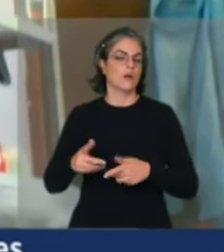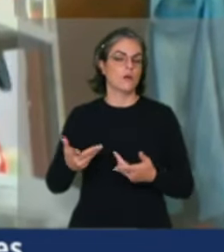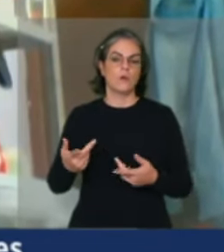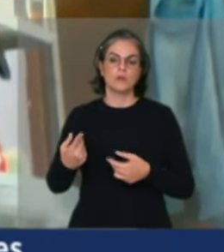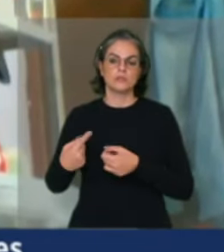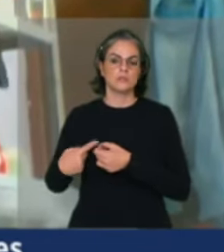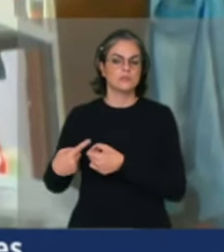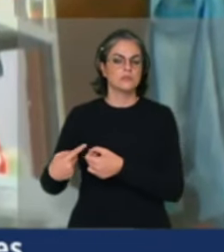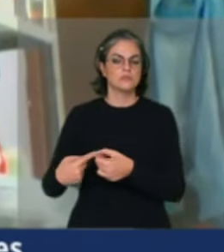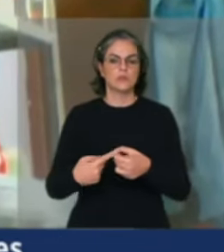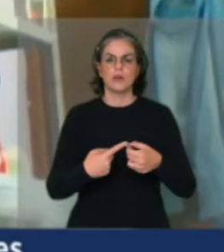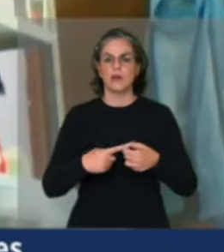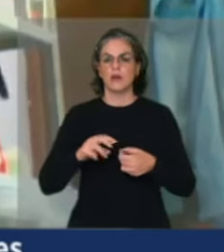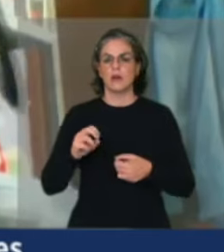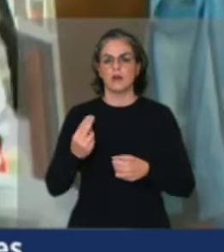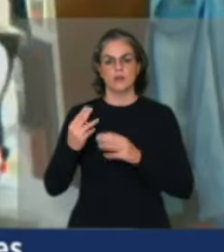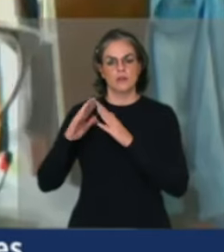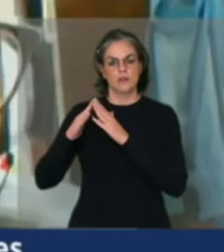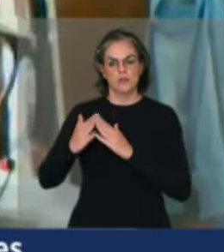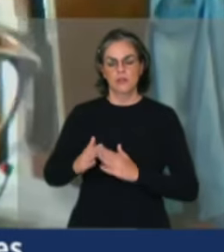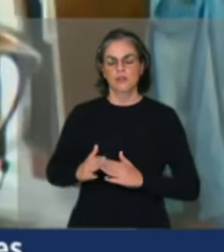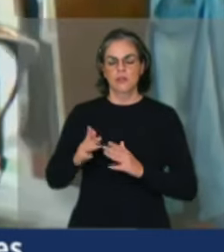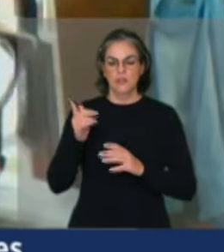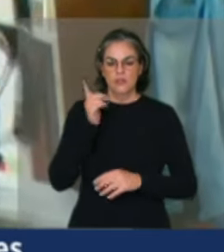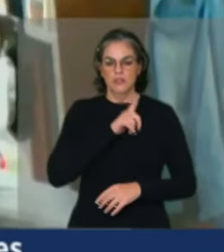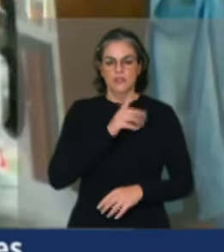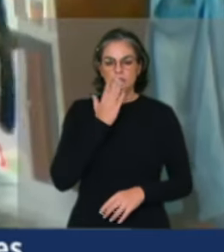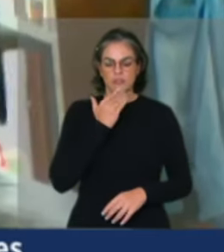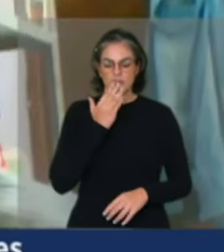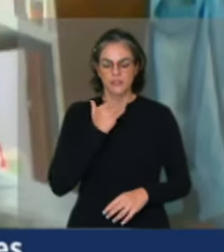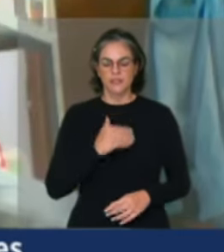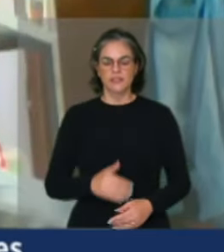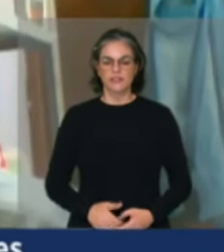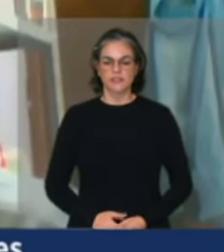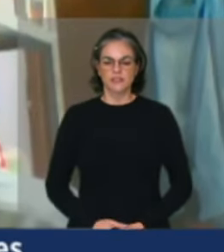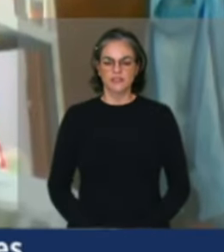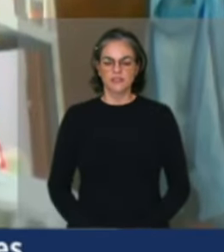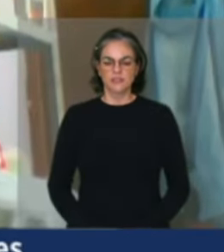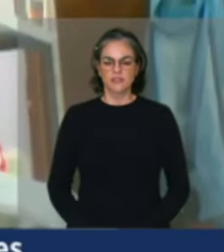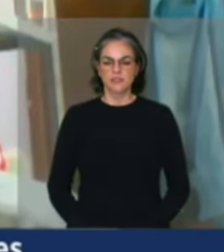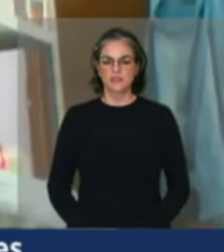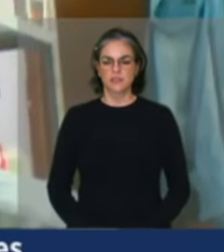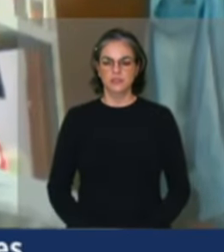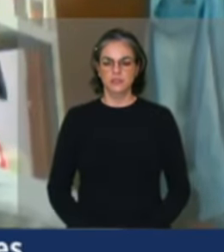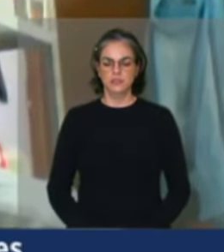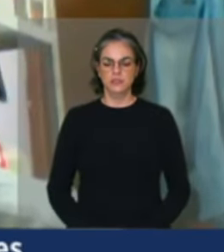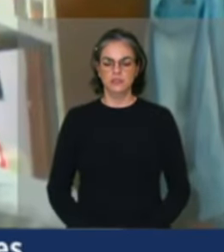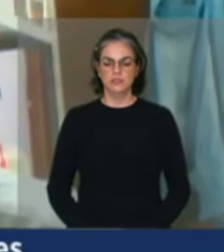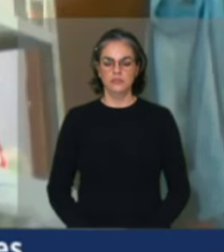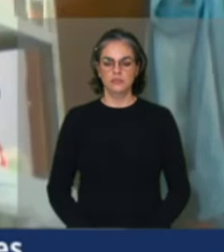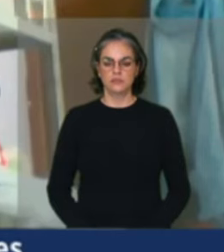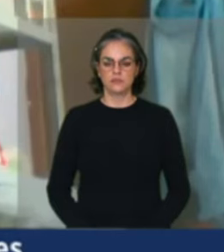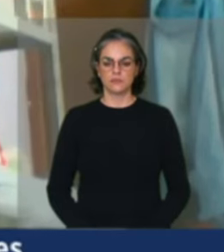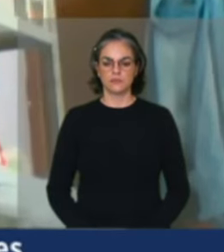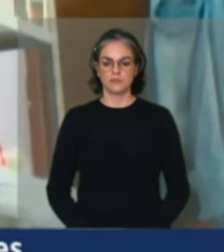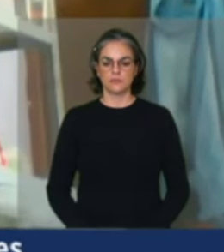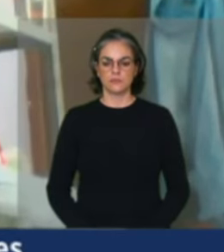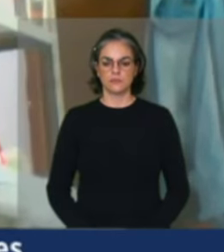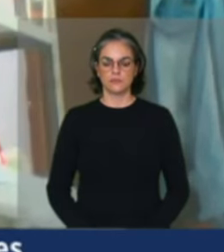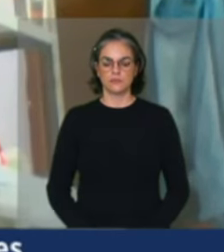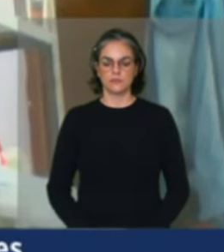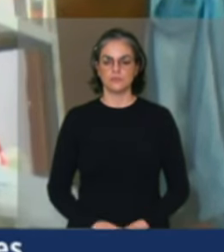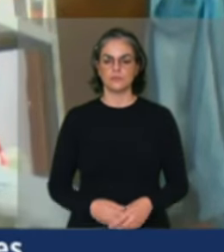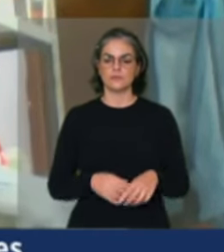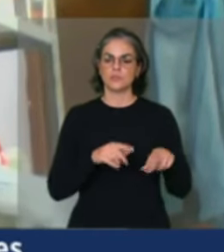possa consumir esses produtos, esses alimentos. E sanar os desafios da agricultura familiar camponesa, que são